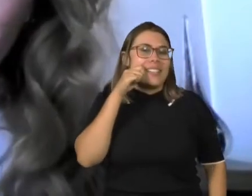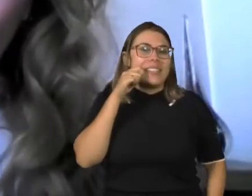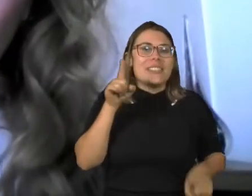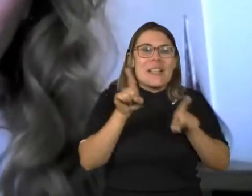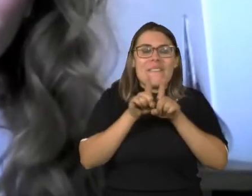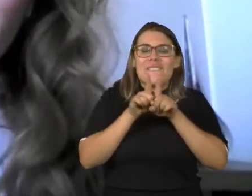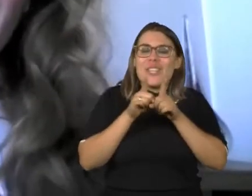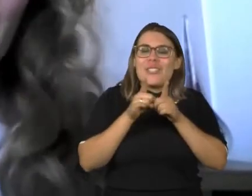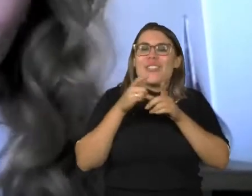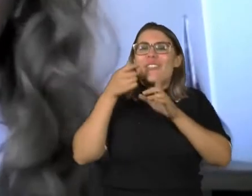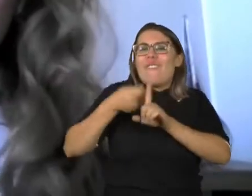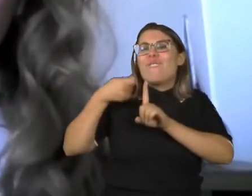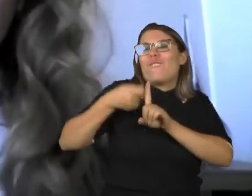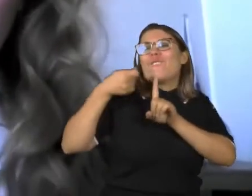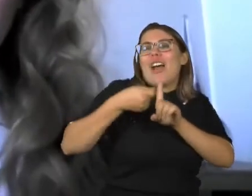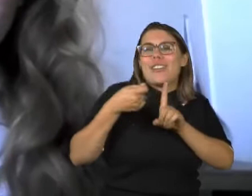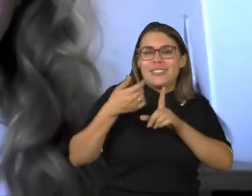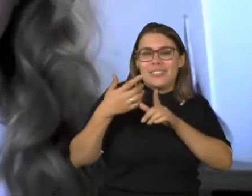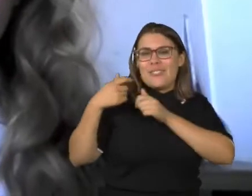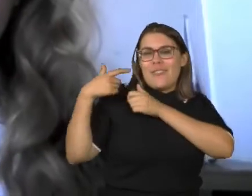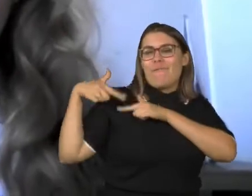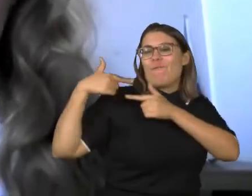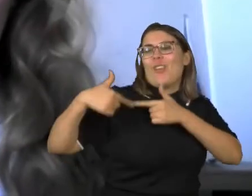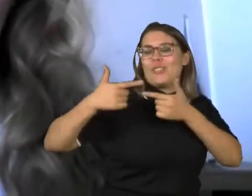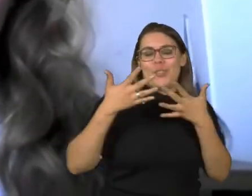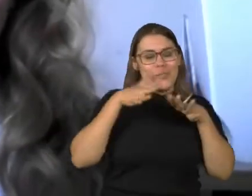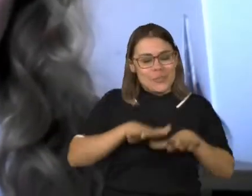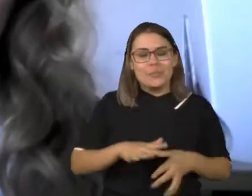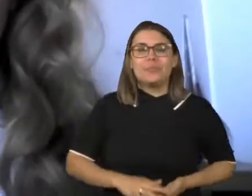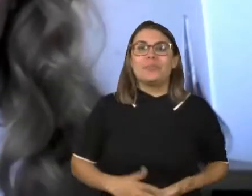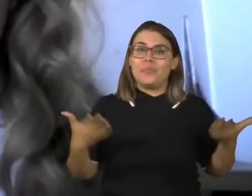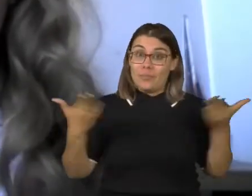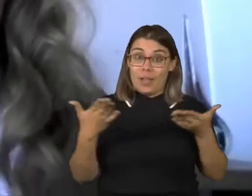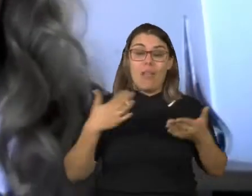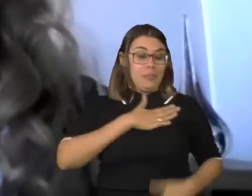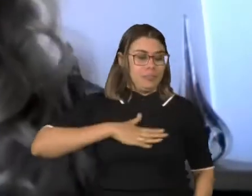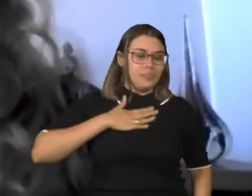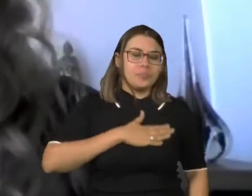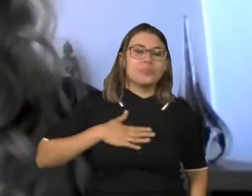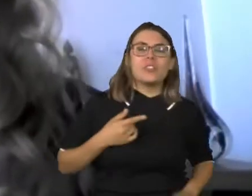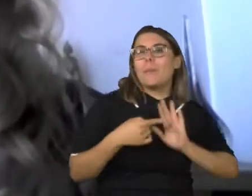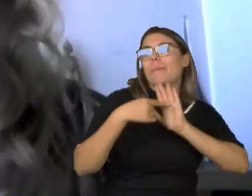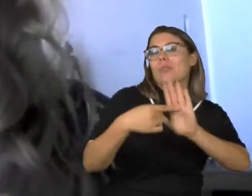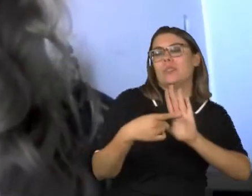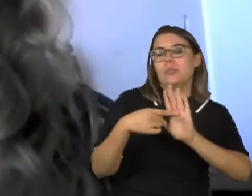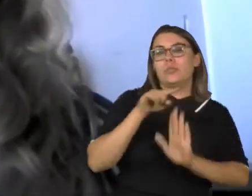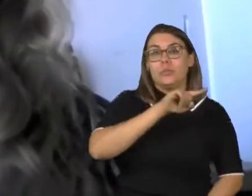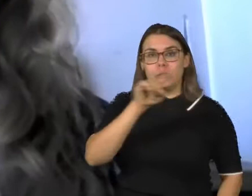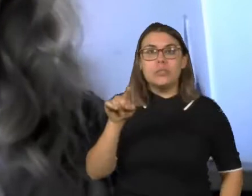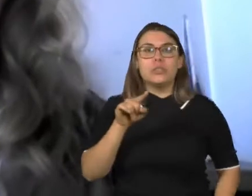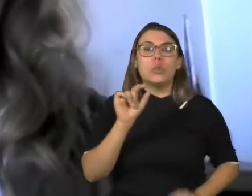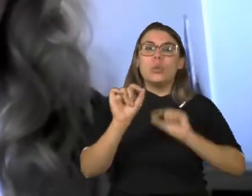ativista nessa causa, a causa da inclusão. Eu gostaria de relatar, de trazer para vocês